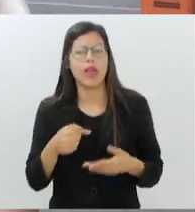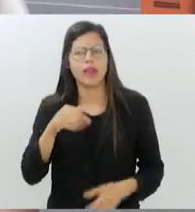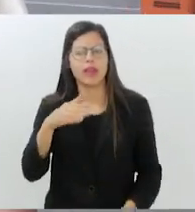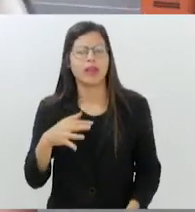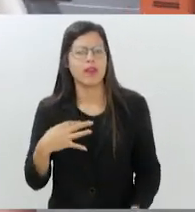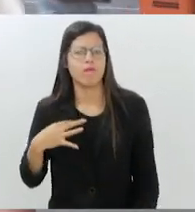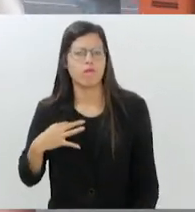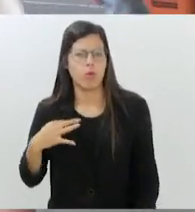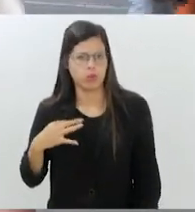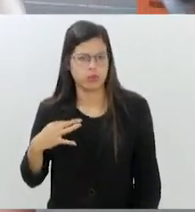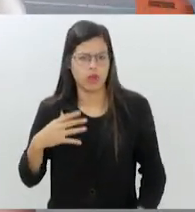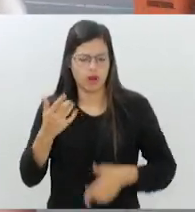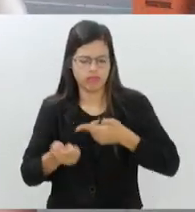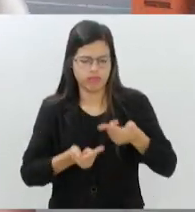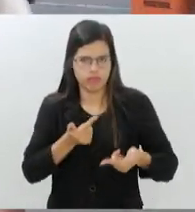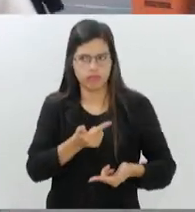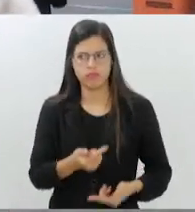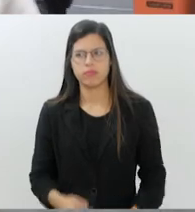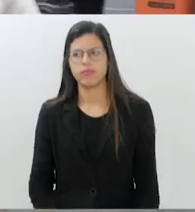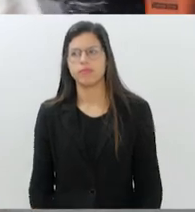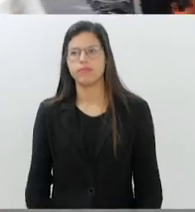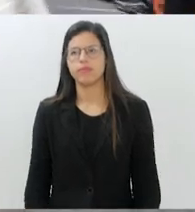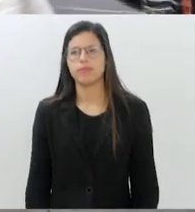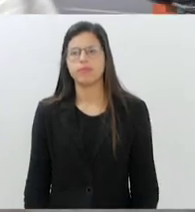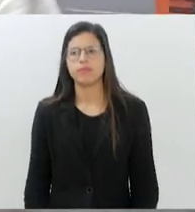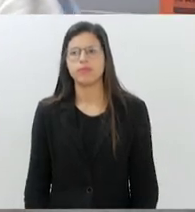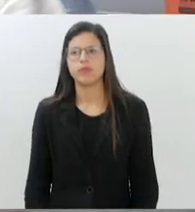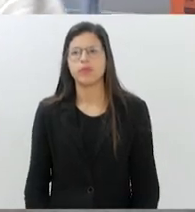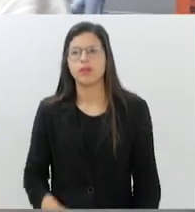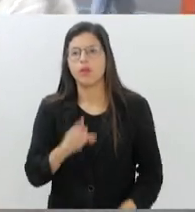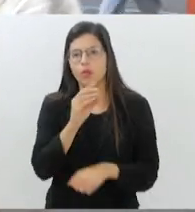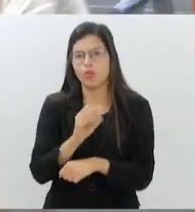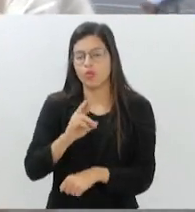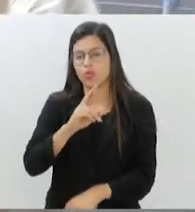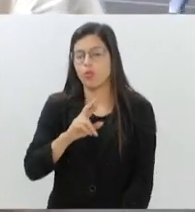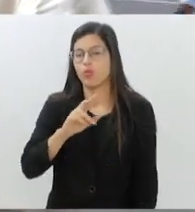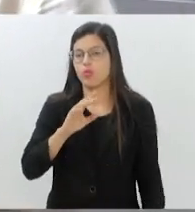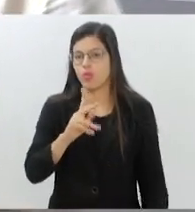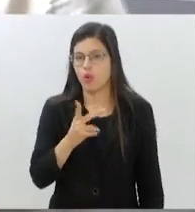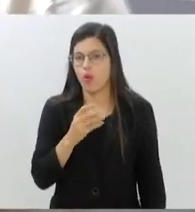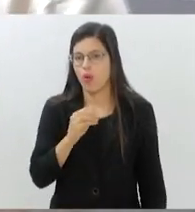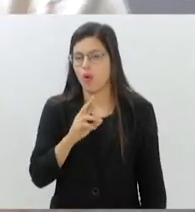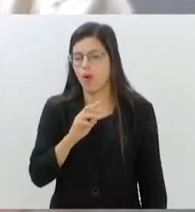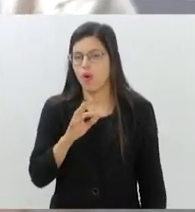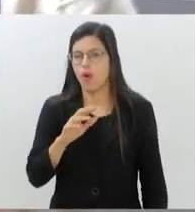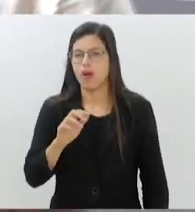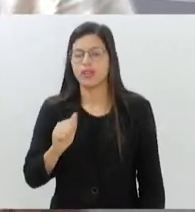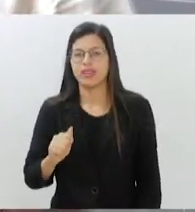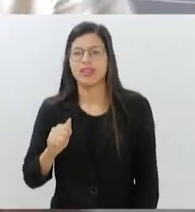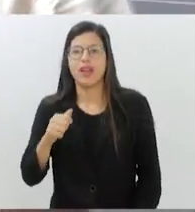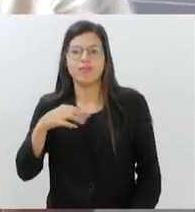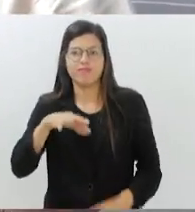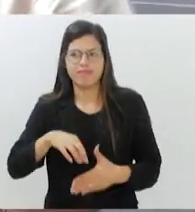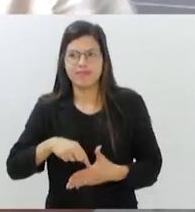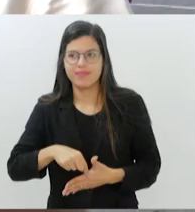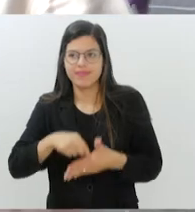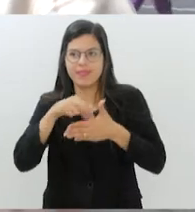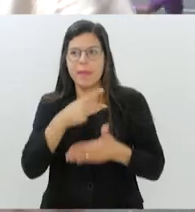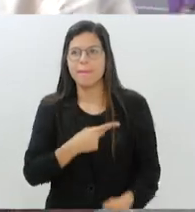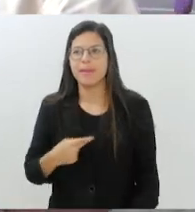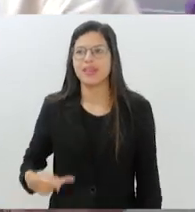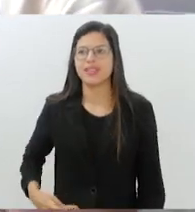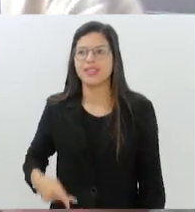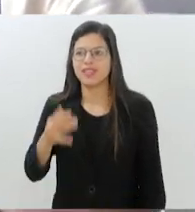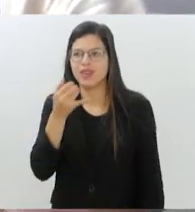voluntários que trabalham na Irmandade? O doutor Francisco Horta foi presidente do Fluminense, foi o responsável pelo troca-troca,